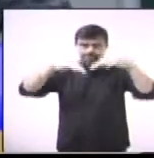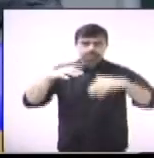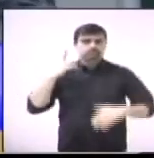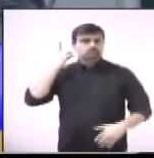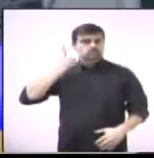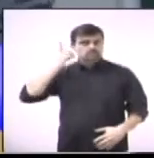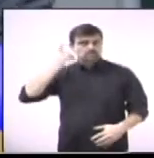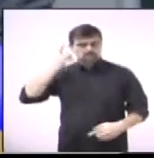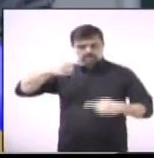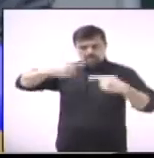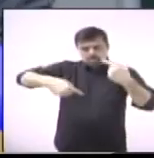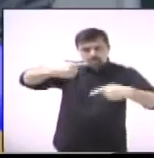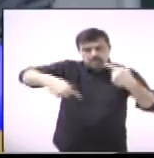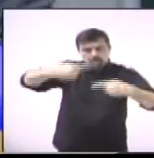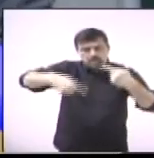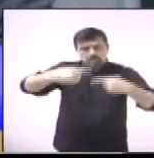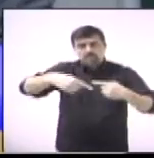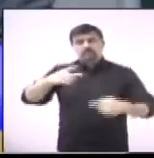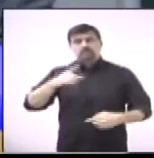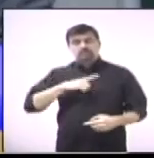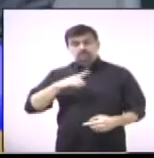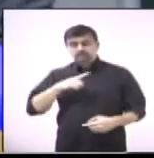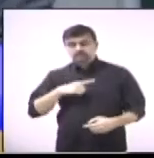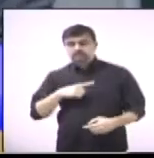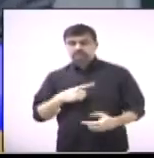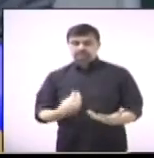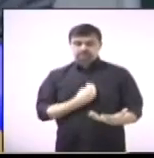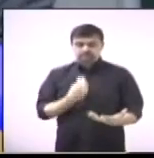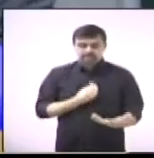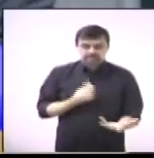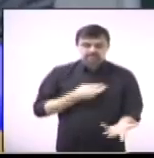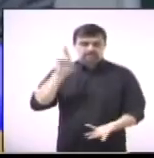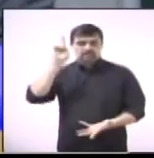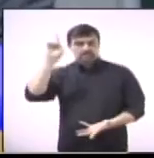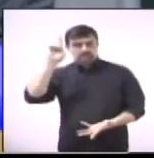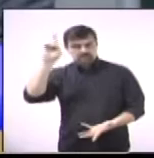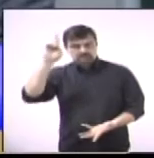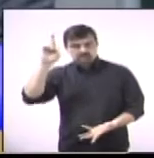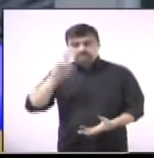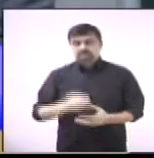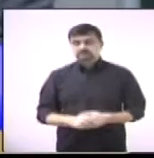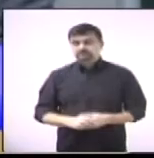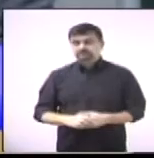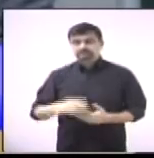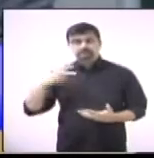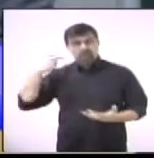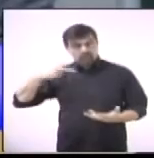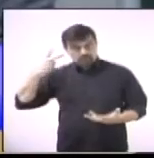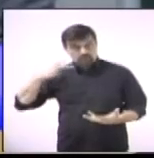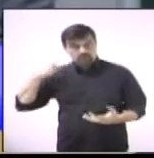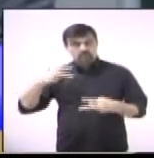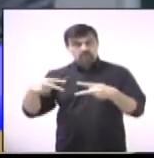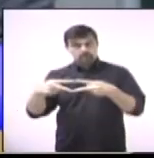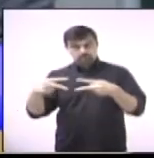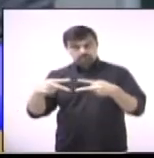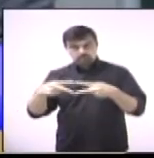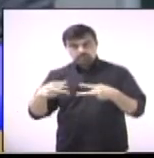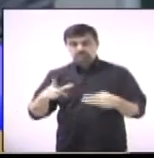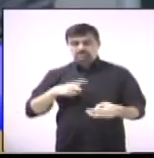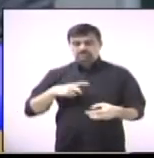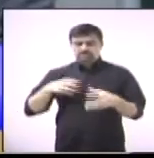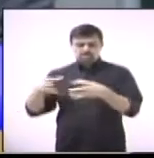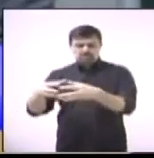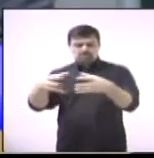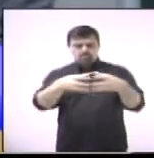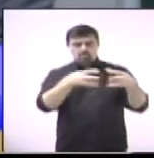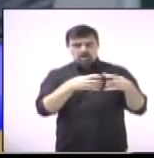desses partidos políticos, nós temos aqui, com representação aqui na Câmara de Vereadores, o PCdoB,